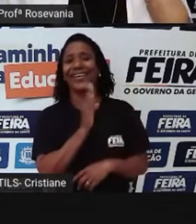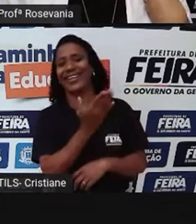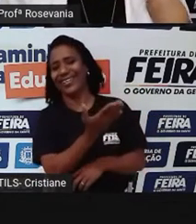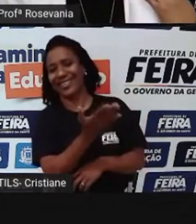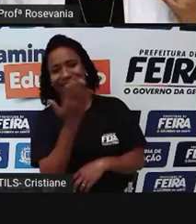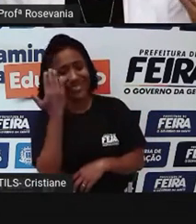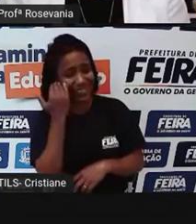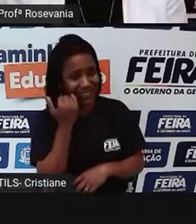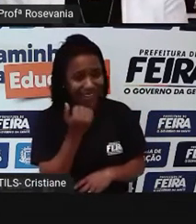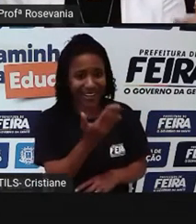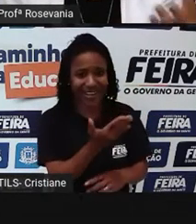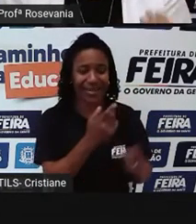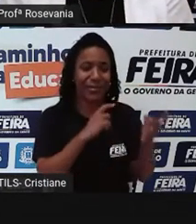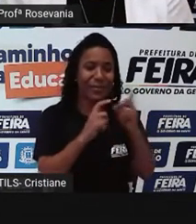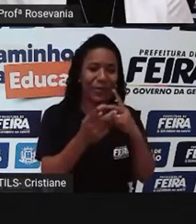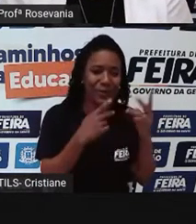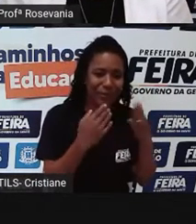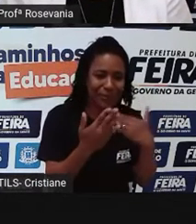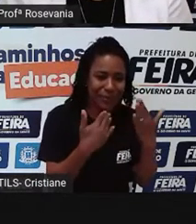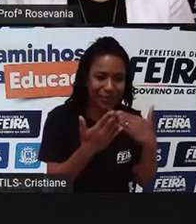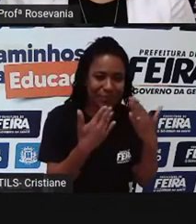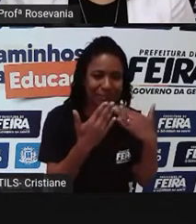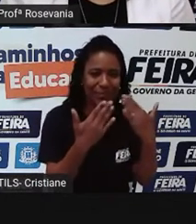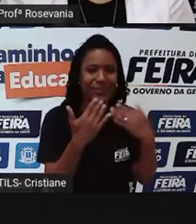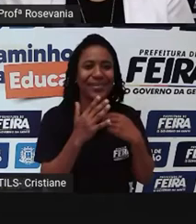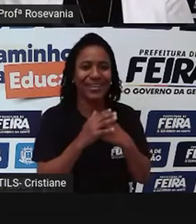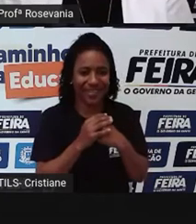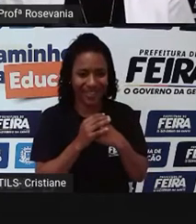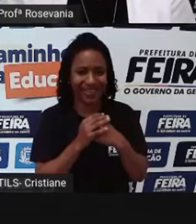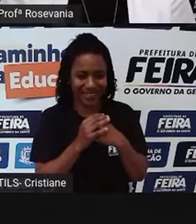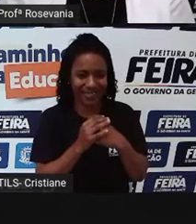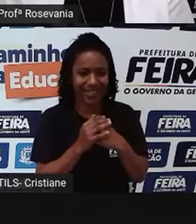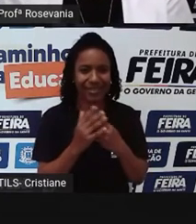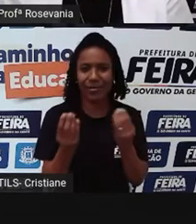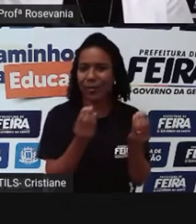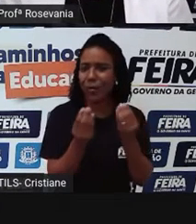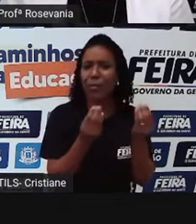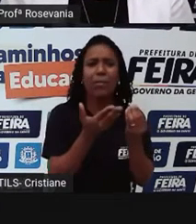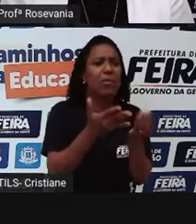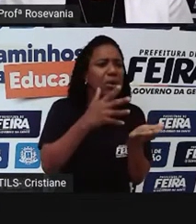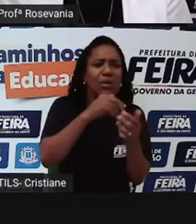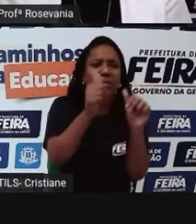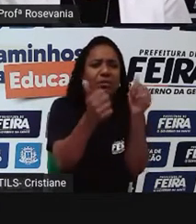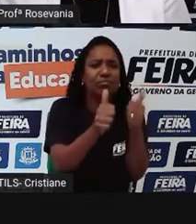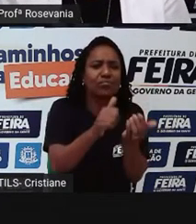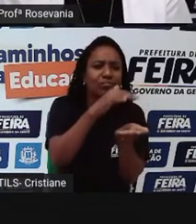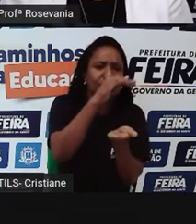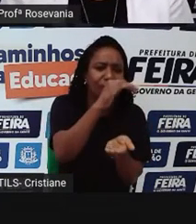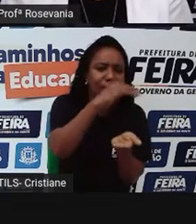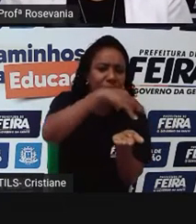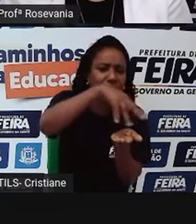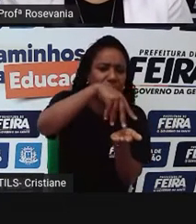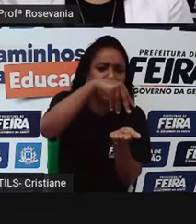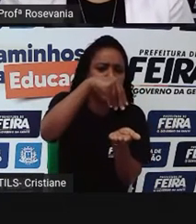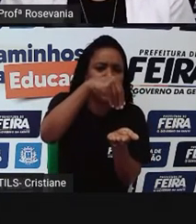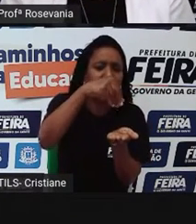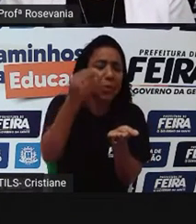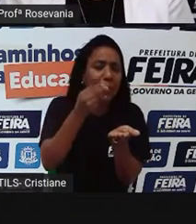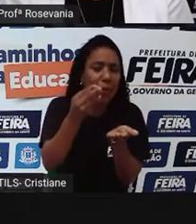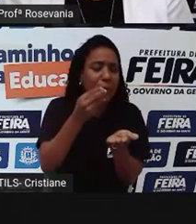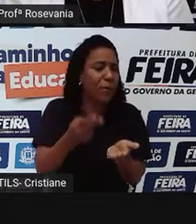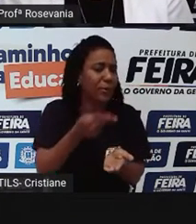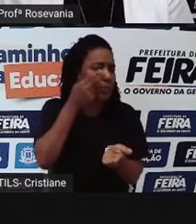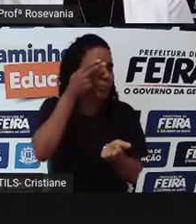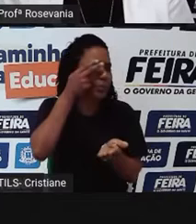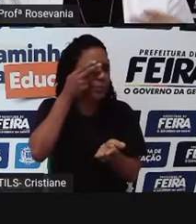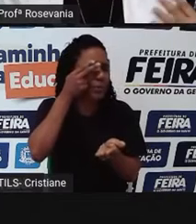satisfação em contar a história, por exemplo, de como é feito um bonequinho desse, um lampião desse, como é é feita uma maria bonita